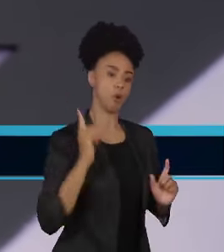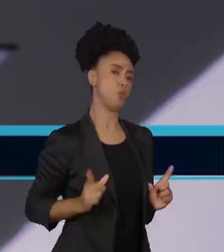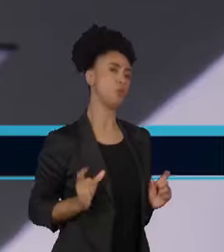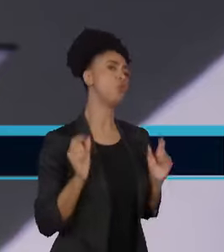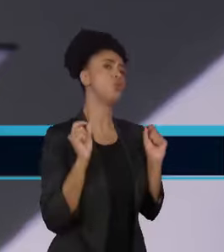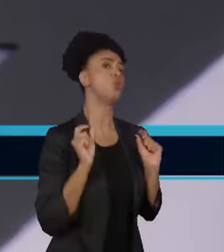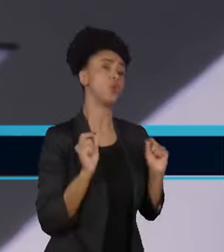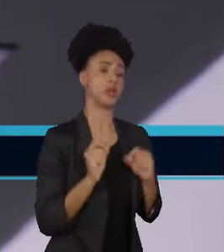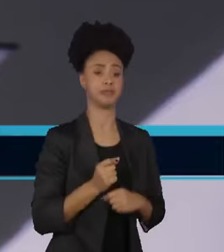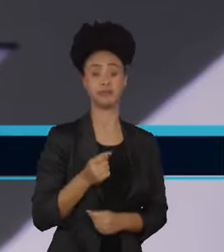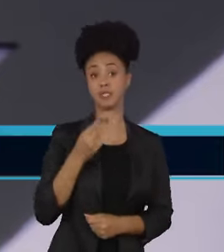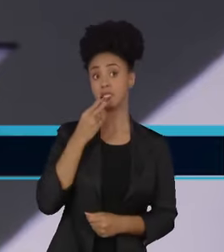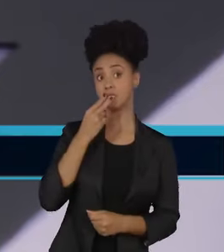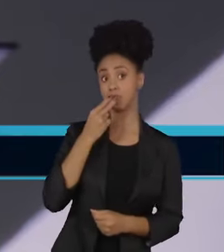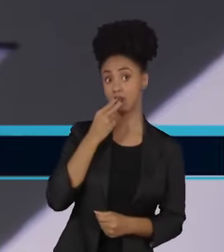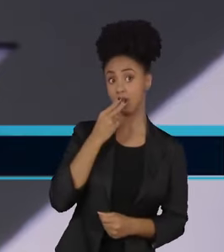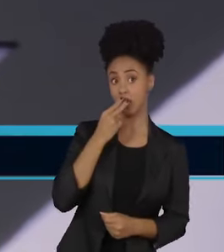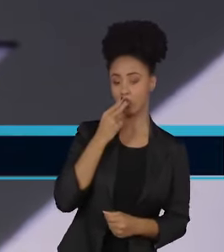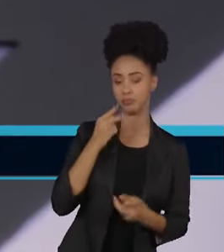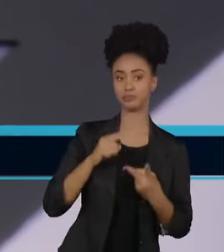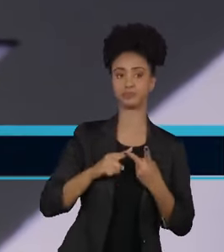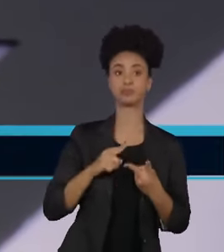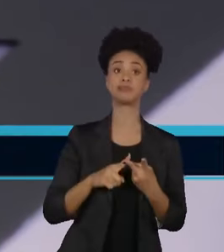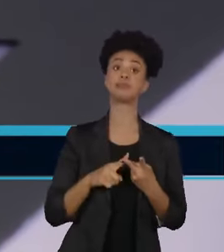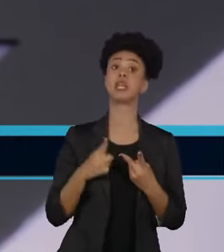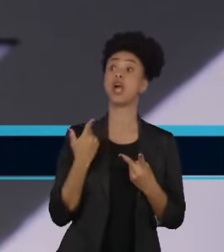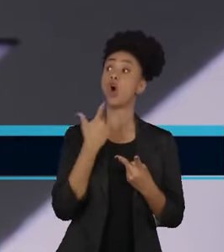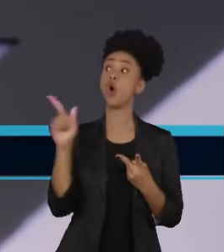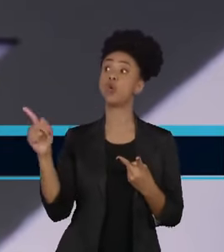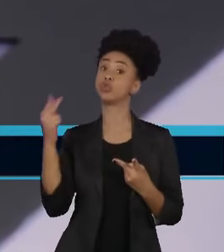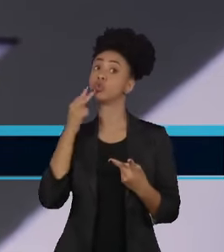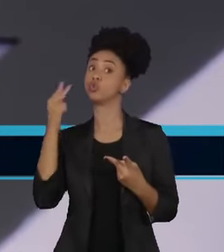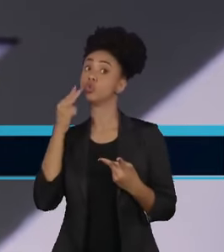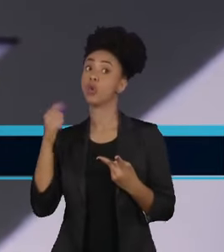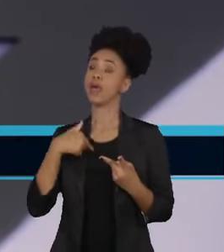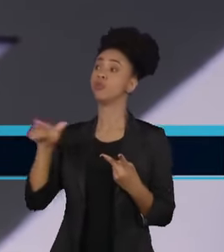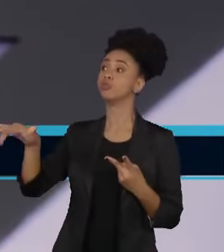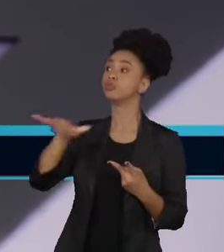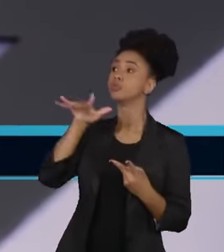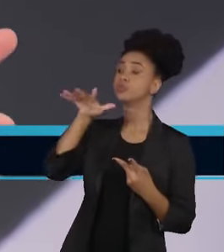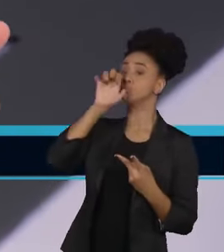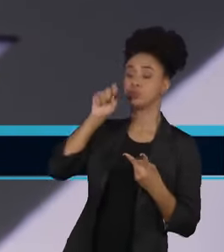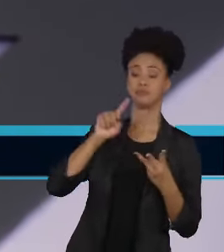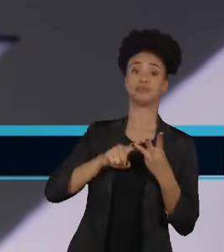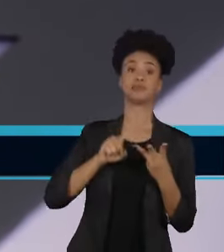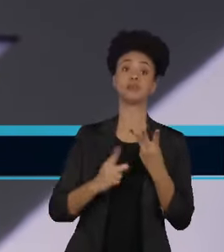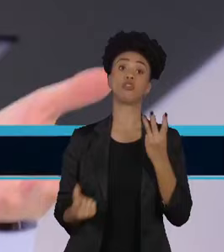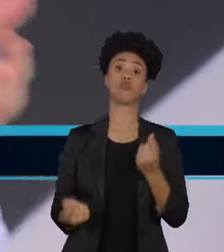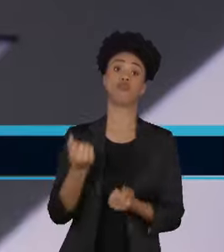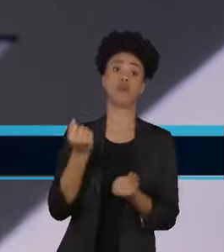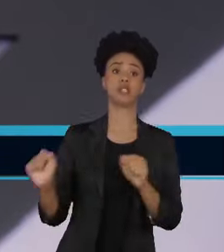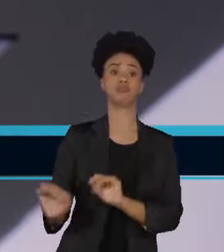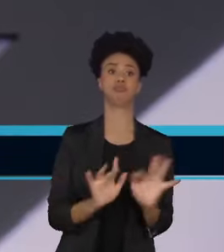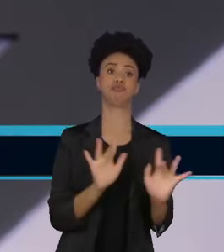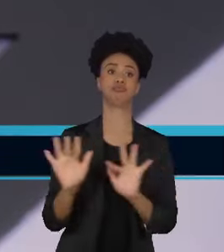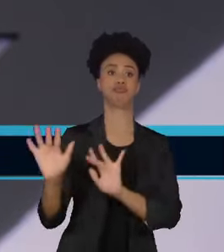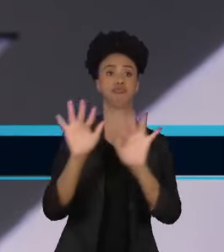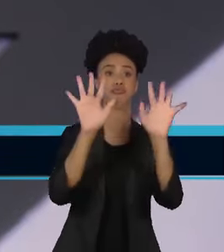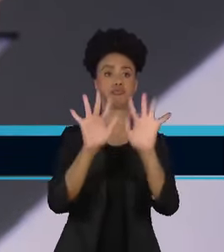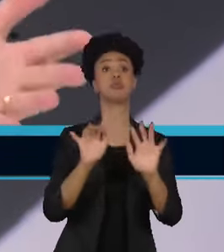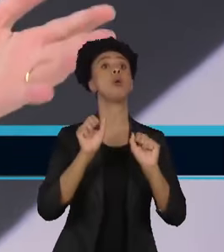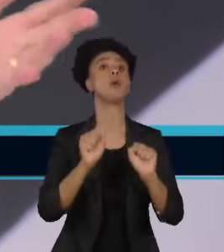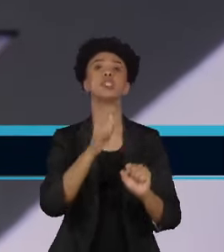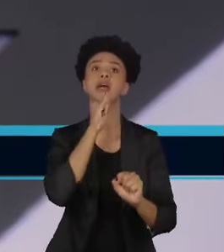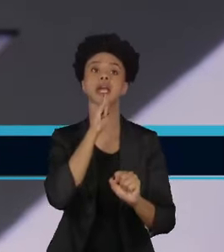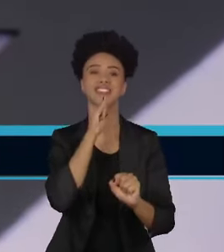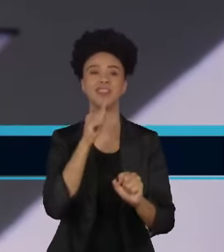é o cigarro, é o cigarro passivo e queima de biomassa. E isso entra desde fogão a